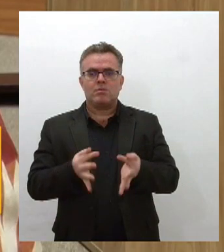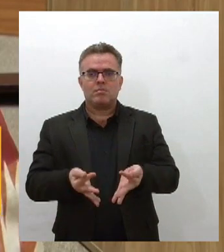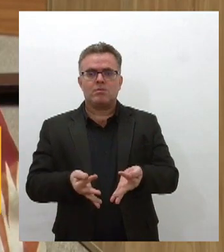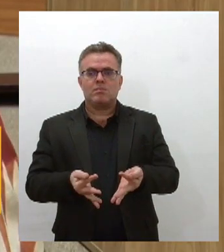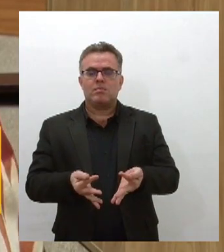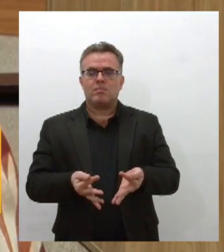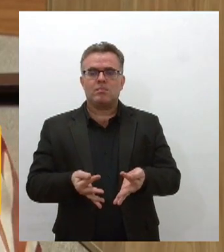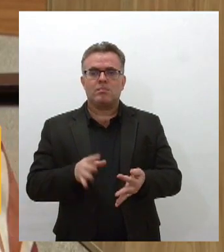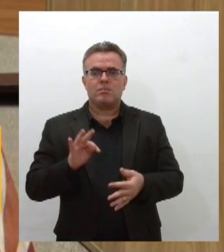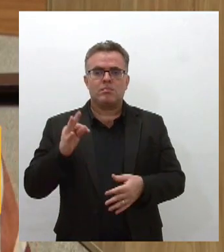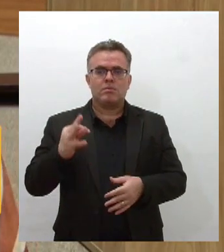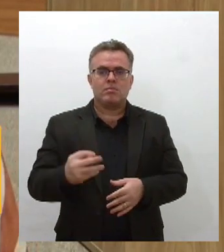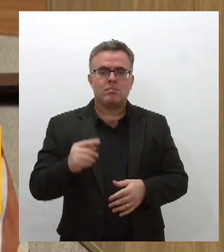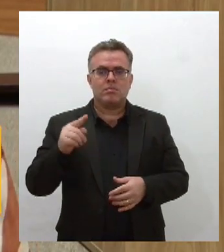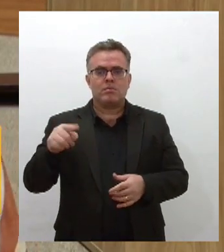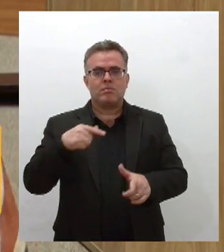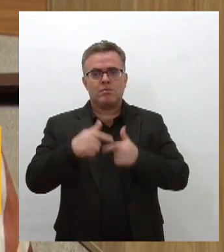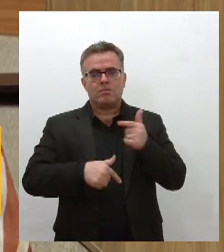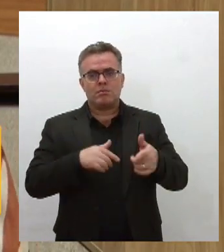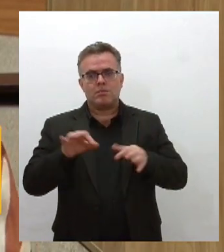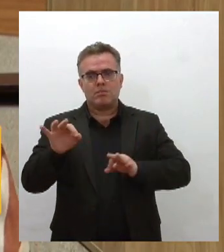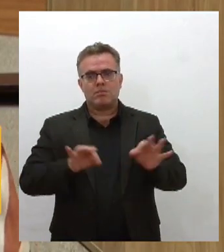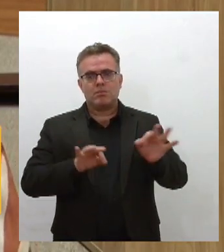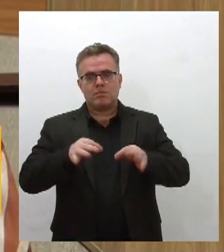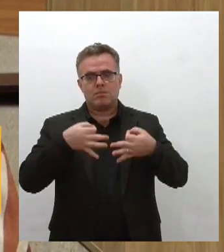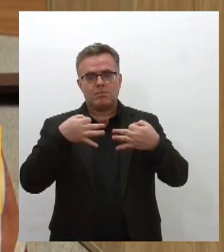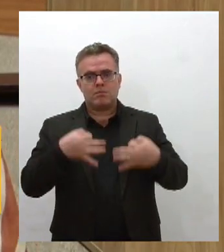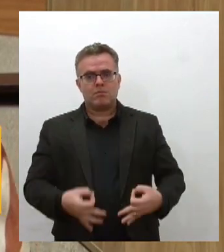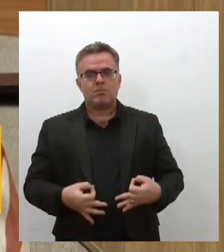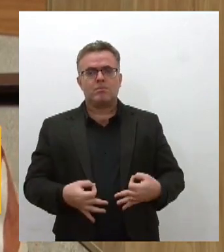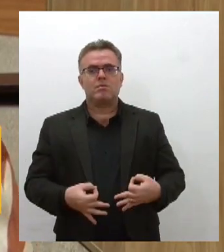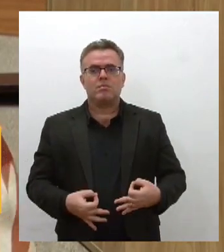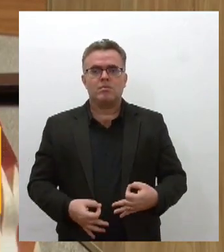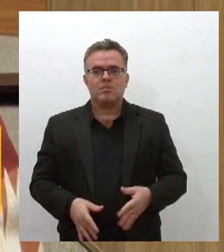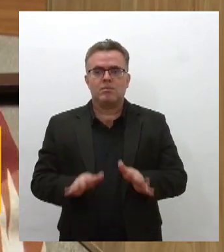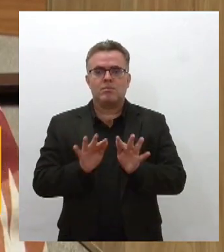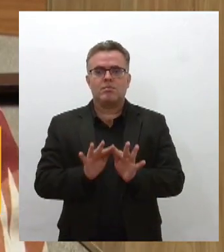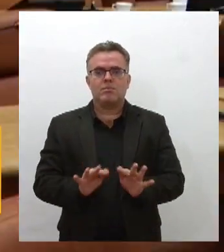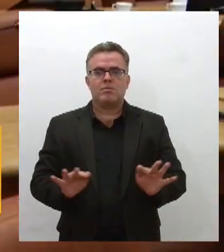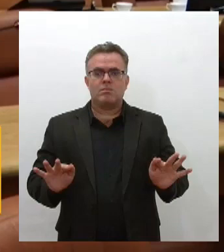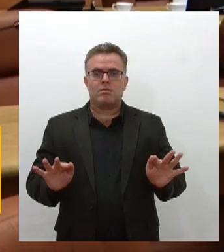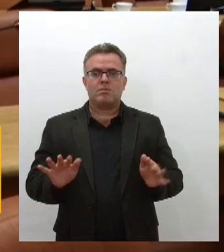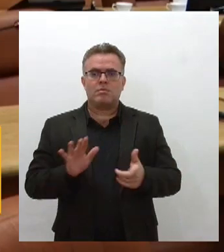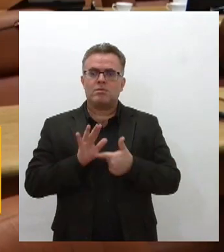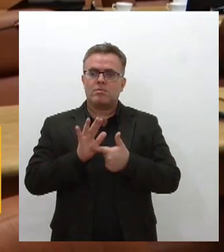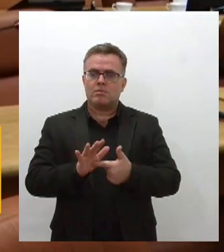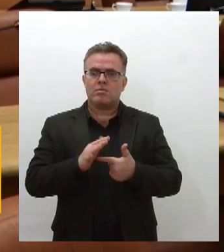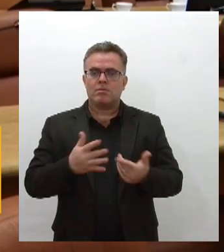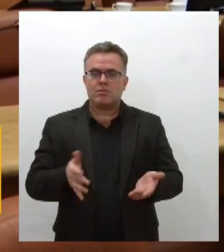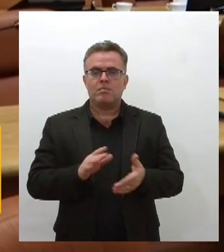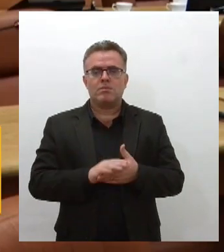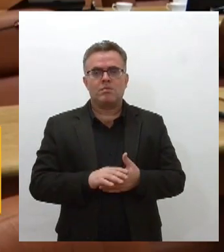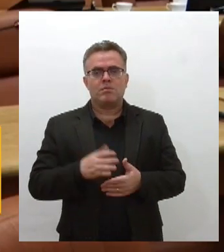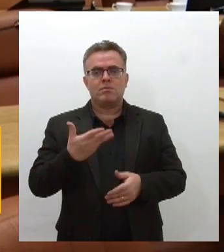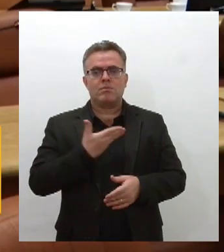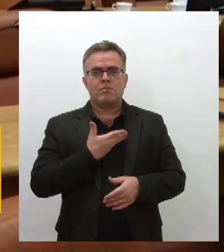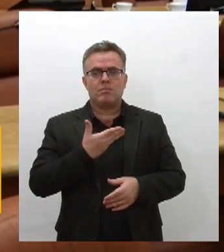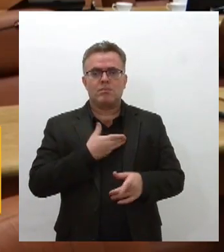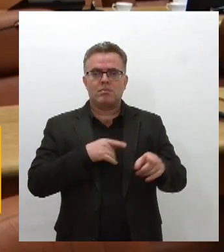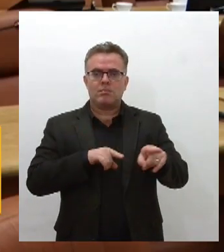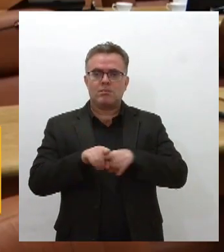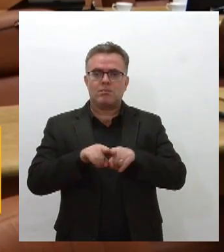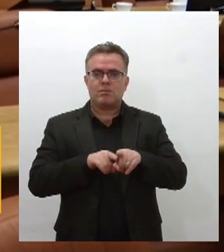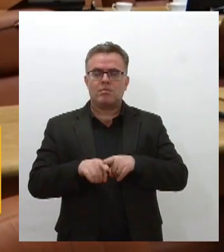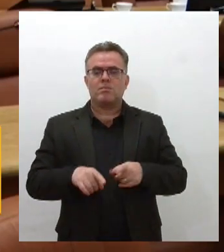ele faz ele gosta daquela coisa organizada mas ao mesmo tempo ele mostra ser uma pessoa simples um grande amigo irmão que se tornou